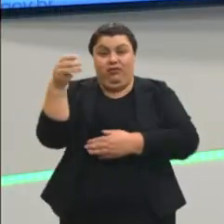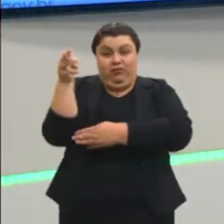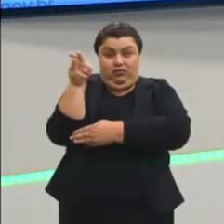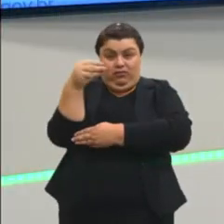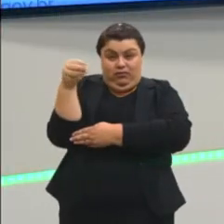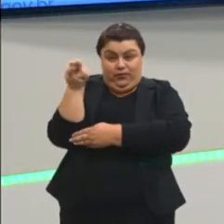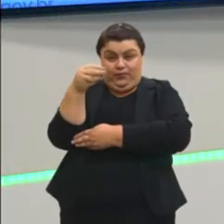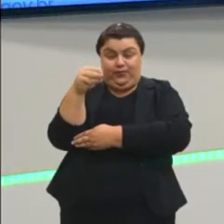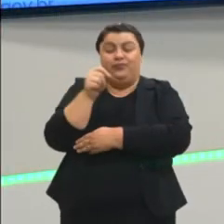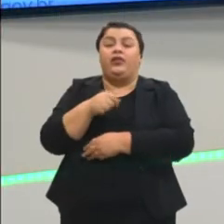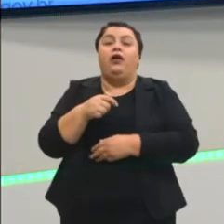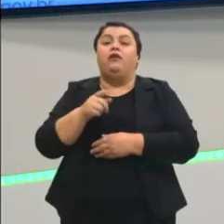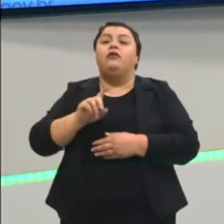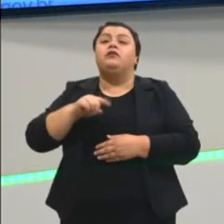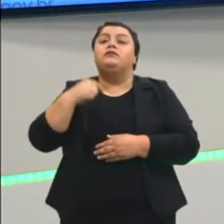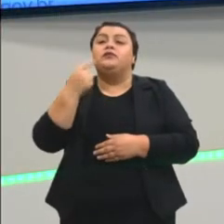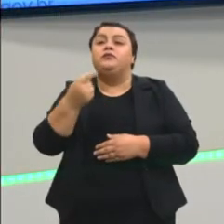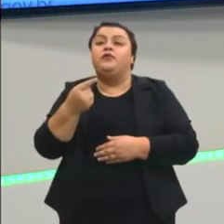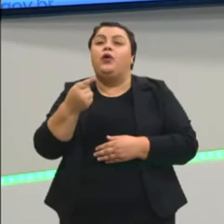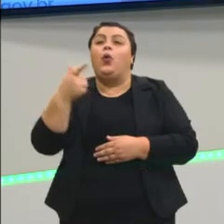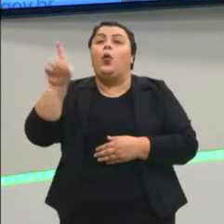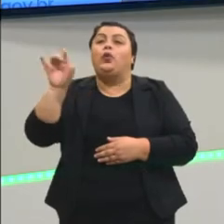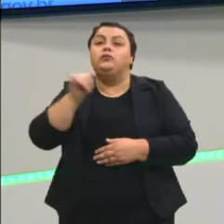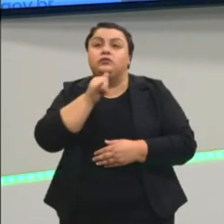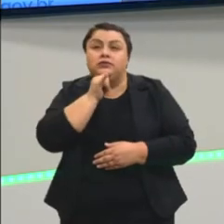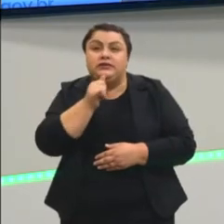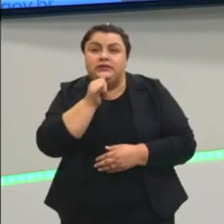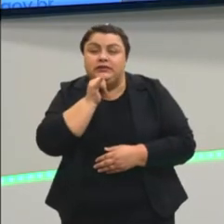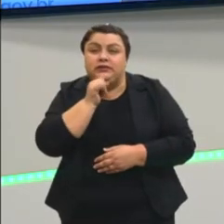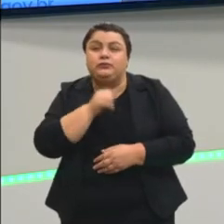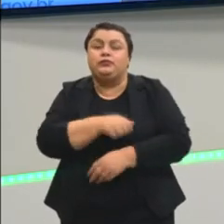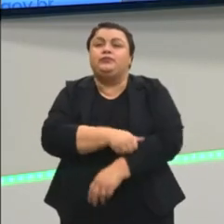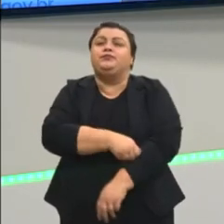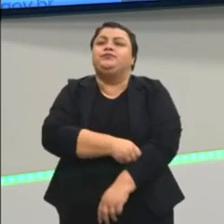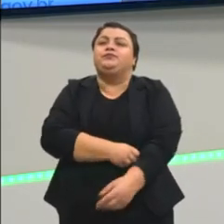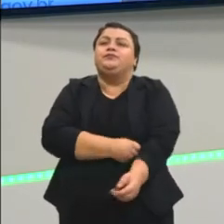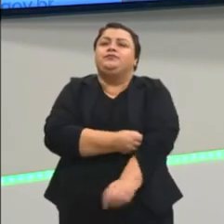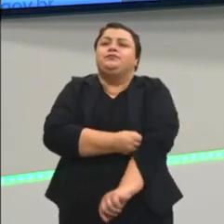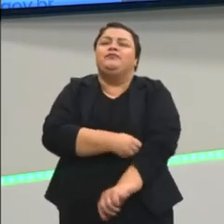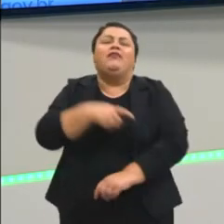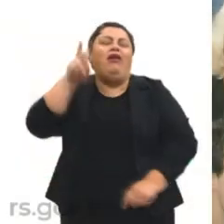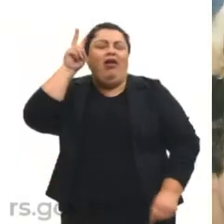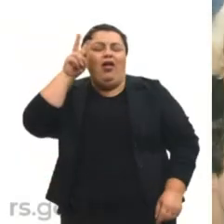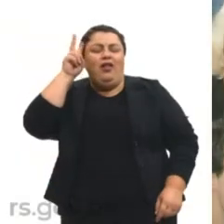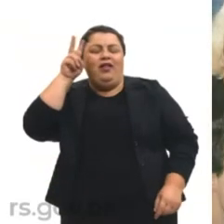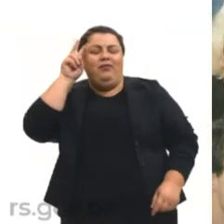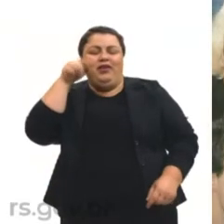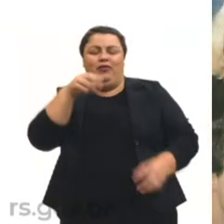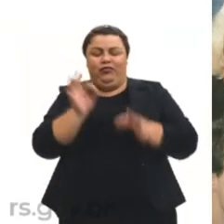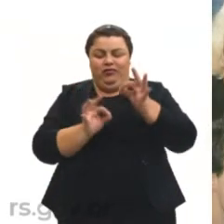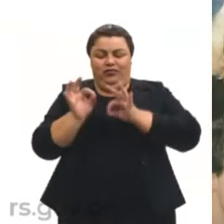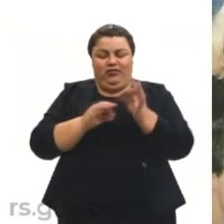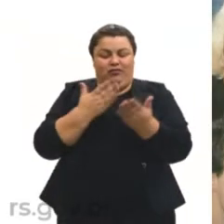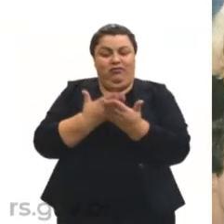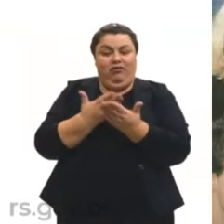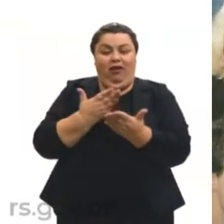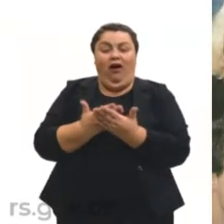Vamos, então, para mais um exemplo. Eu lembrei, quando eu estava montando essa aula,